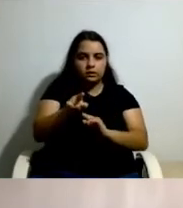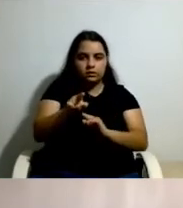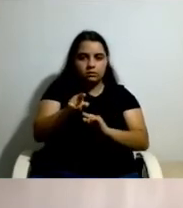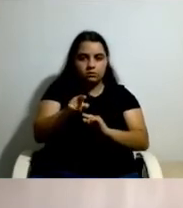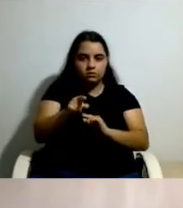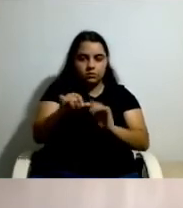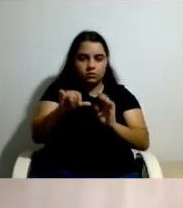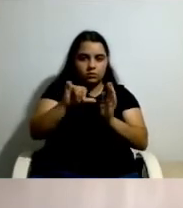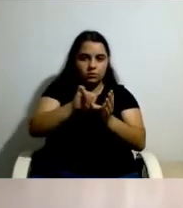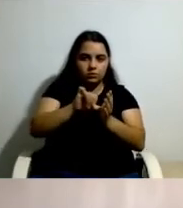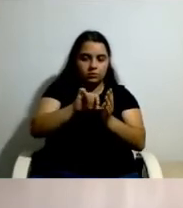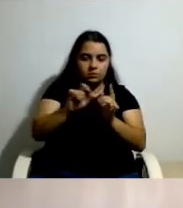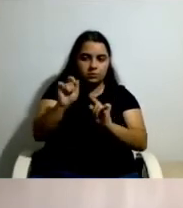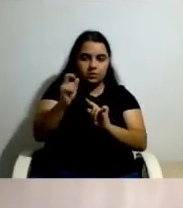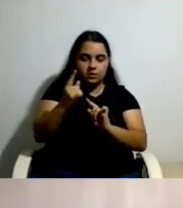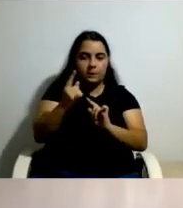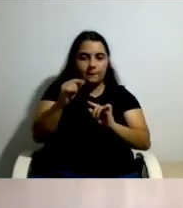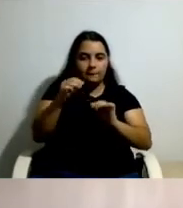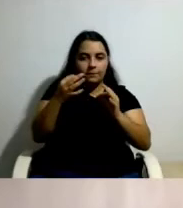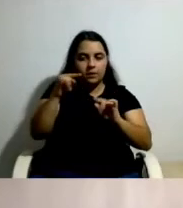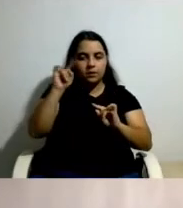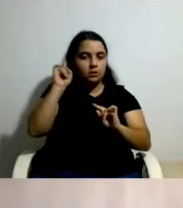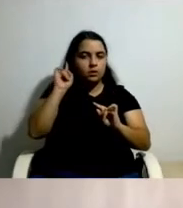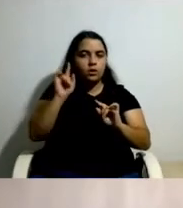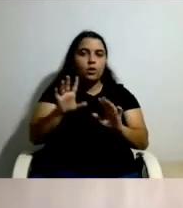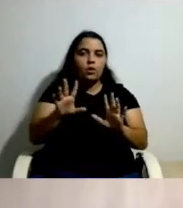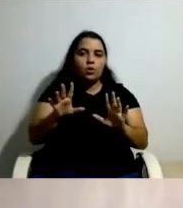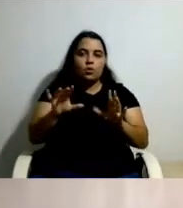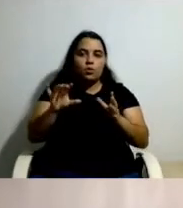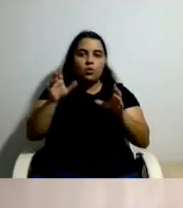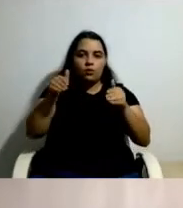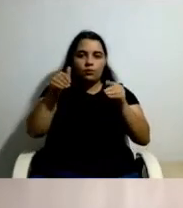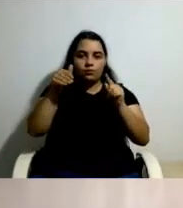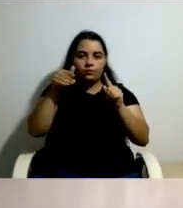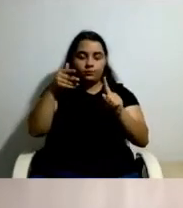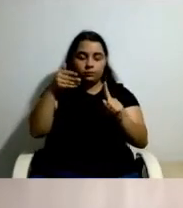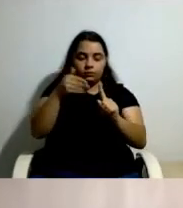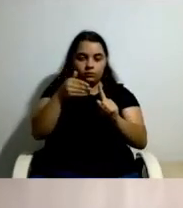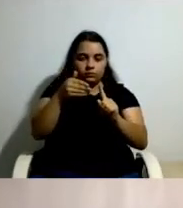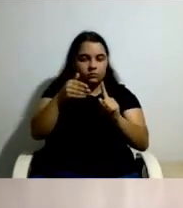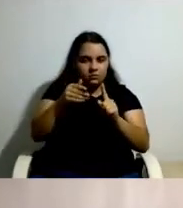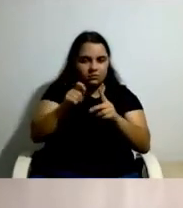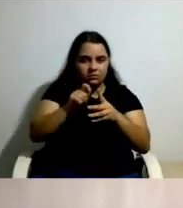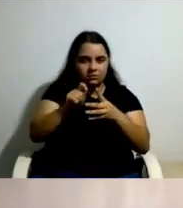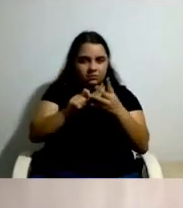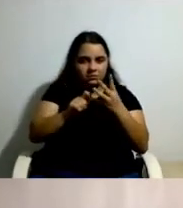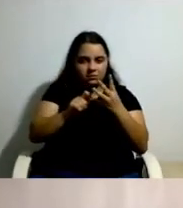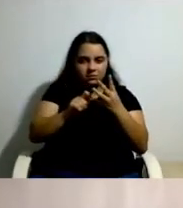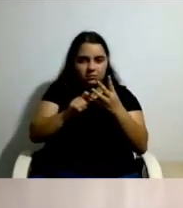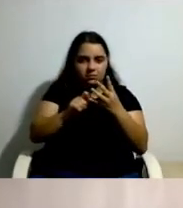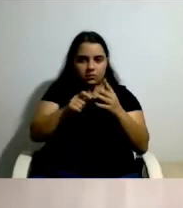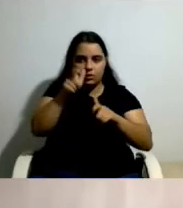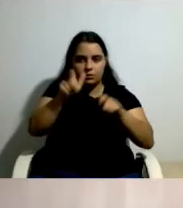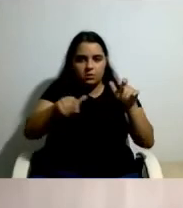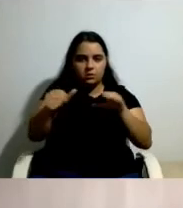o acesso aos focos municipais acabou por assumir um papel central em implementação do projeto e nas separativas das pessoas